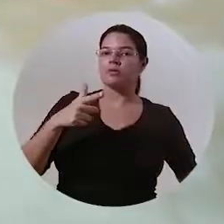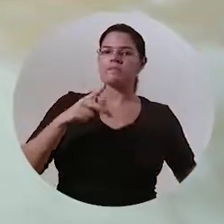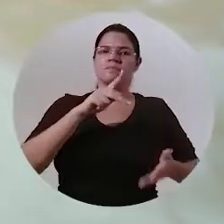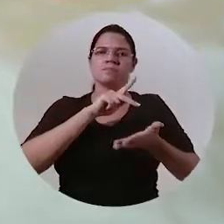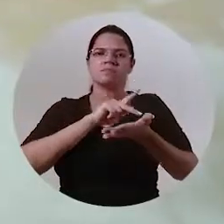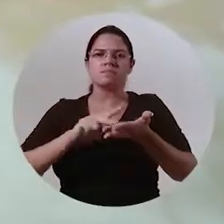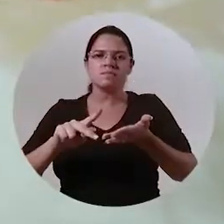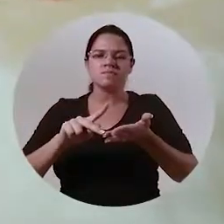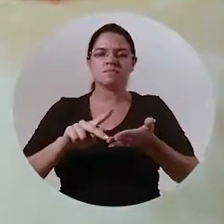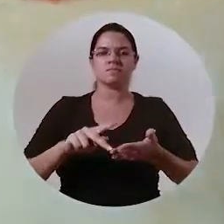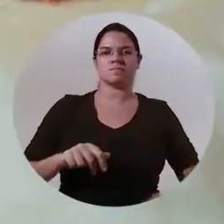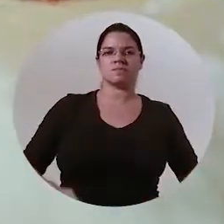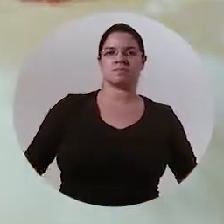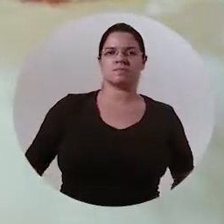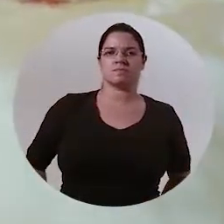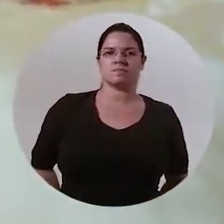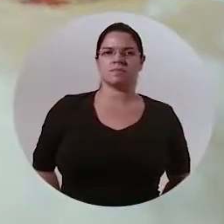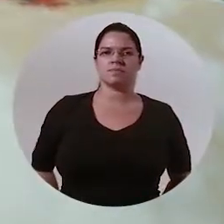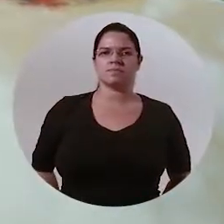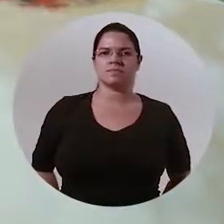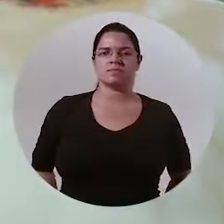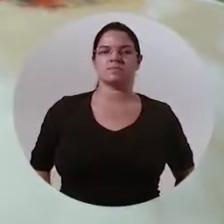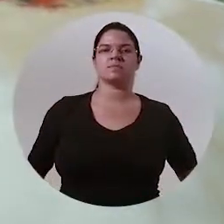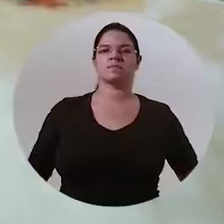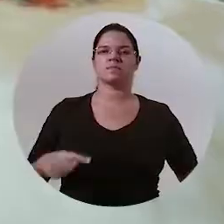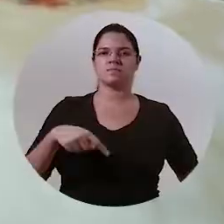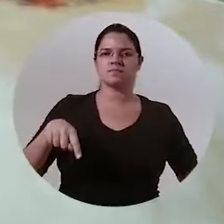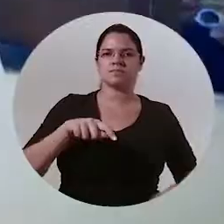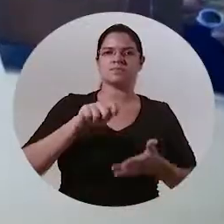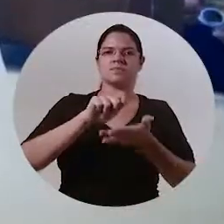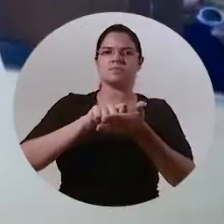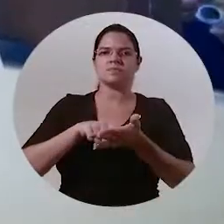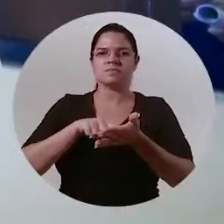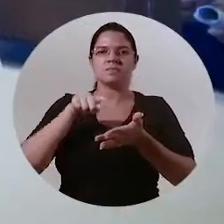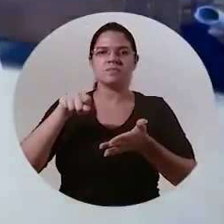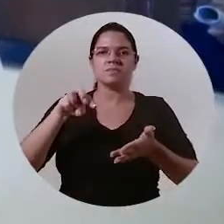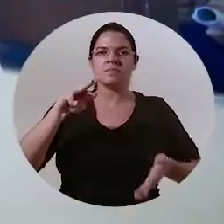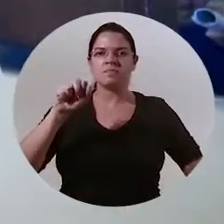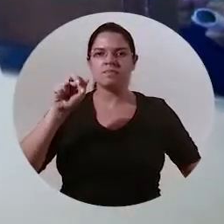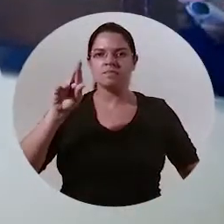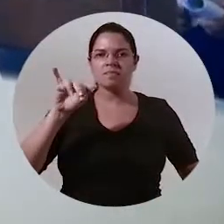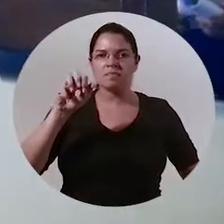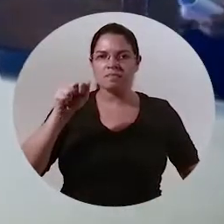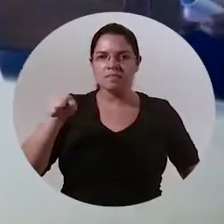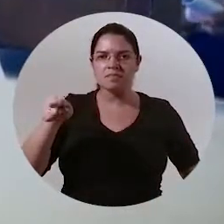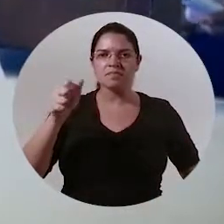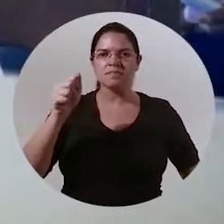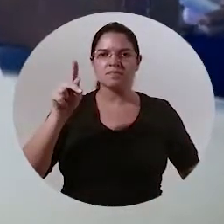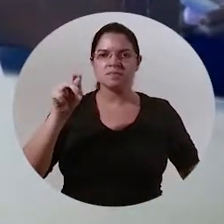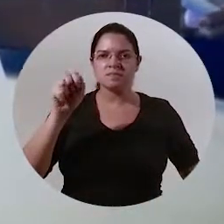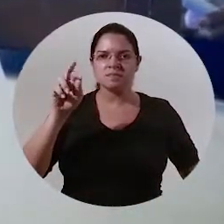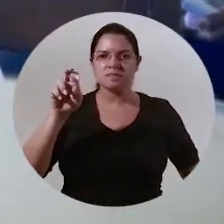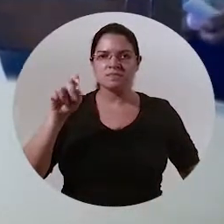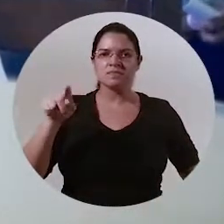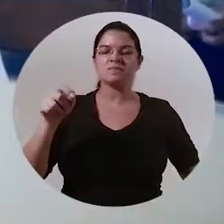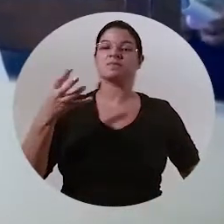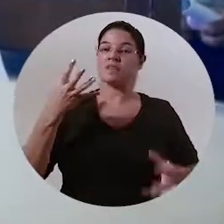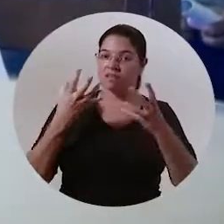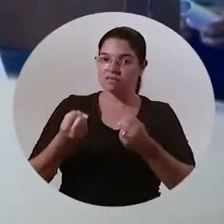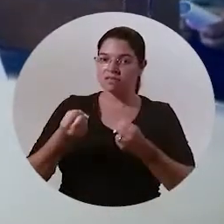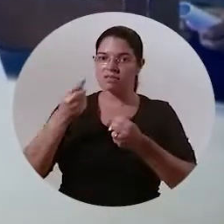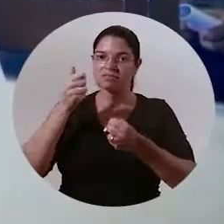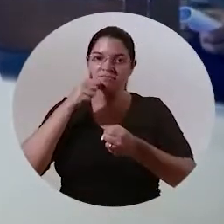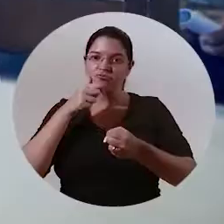suspensões se o Pedro José da Silva o senhor aceita a dona Maria parecida Duarte Pompeu como sua legítima esposa